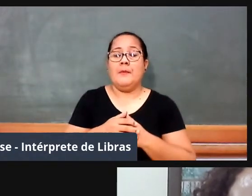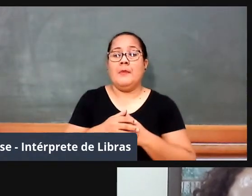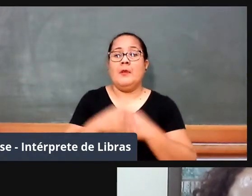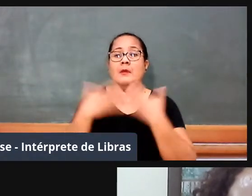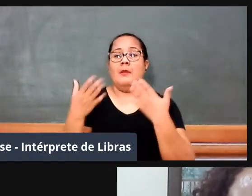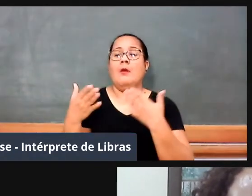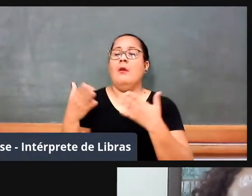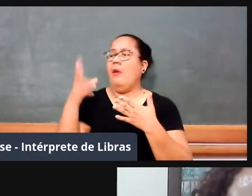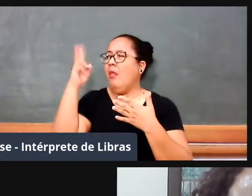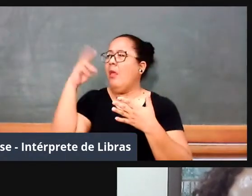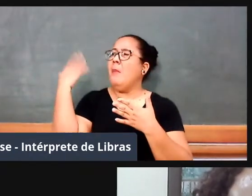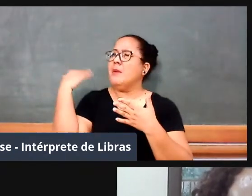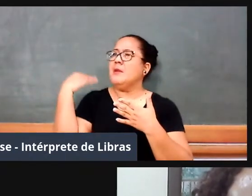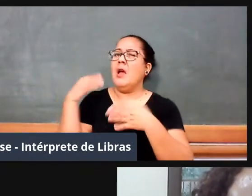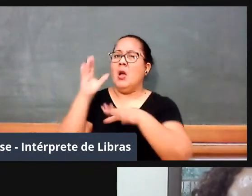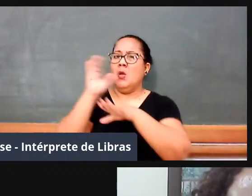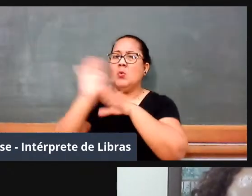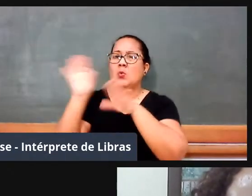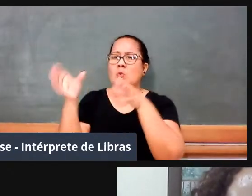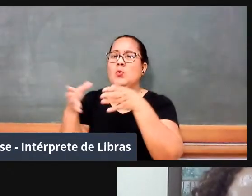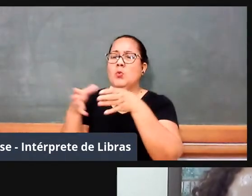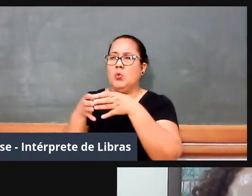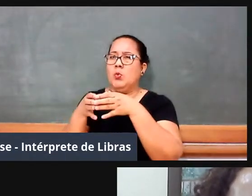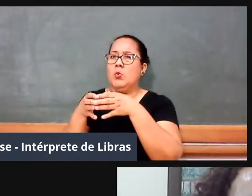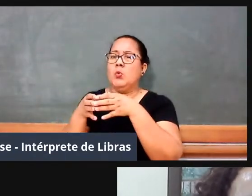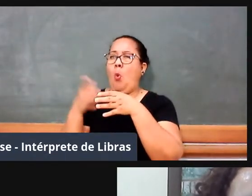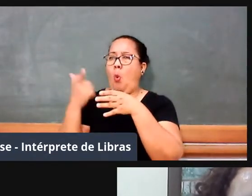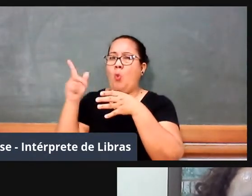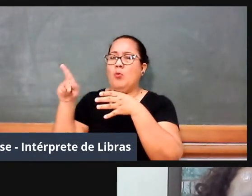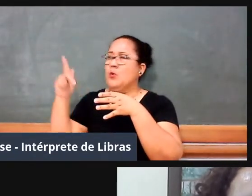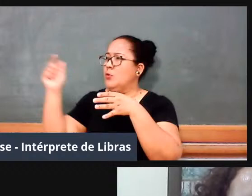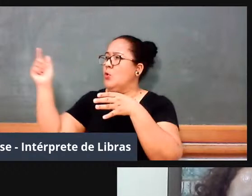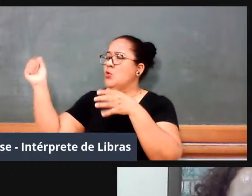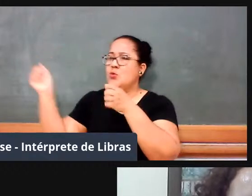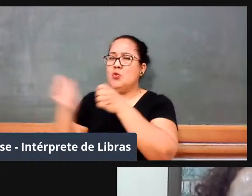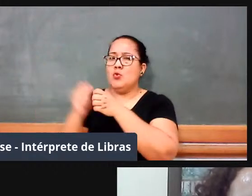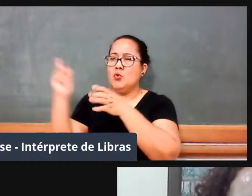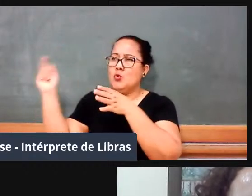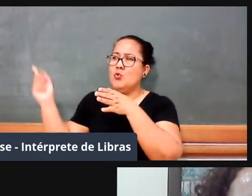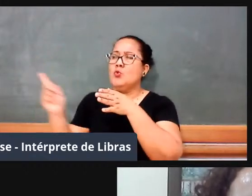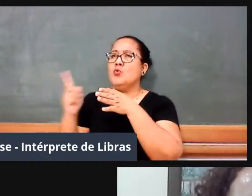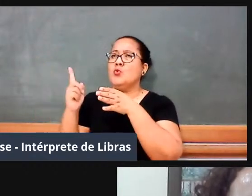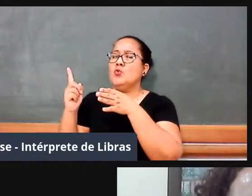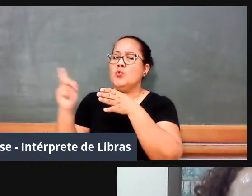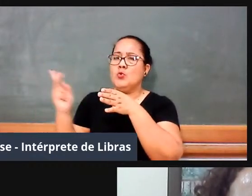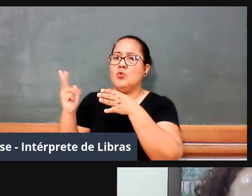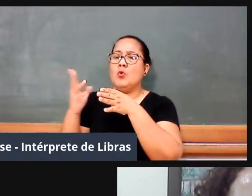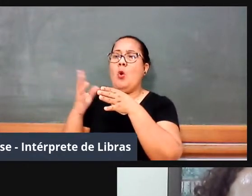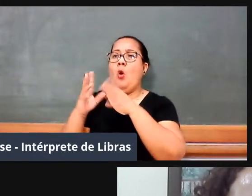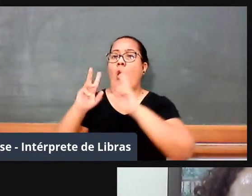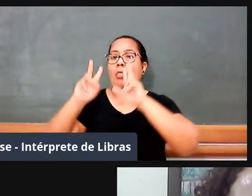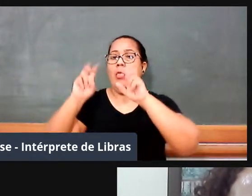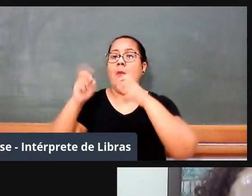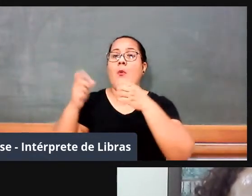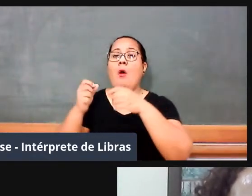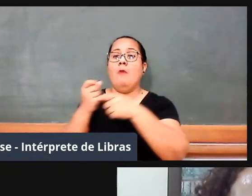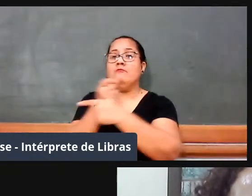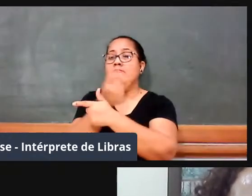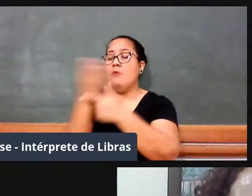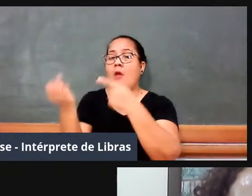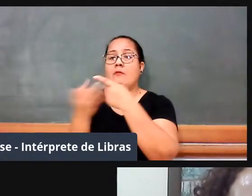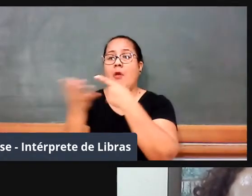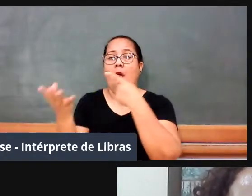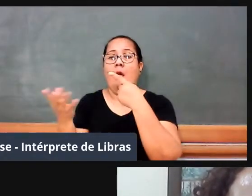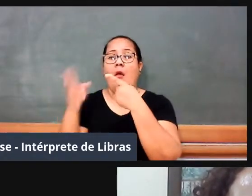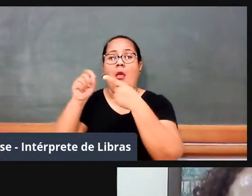minicurso junto com outras duas colegas da Unifesp que foi um minicurso sobre o ensino de frações, né, então a gente veio